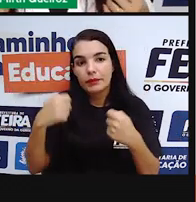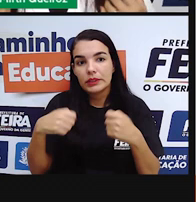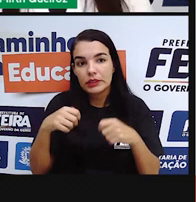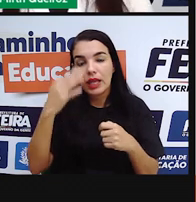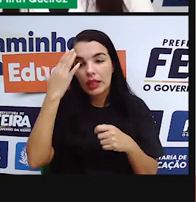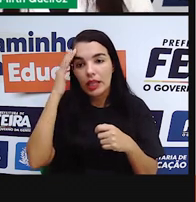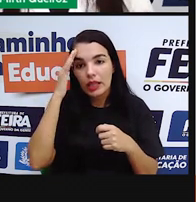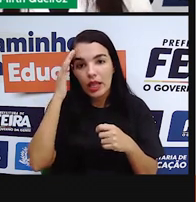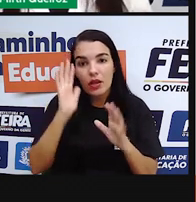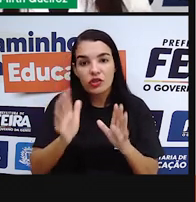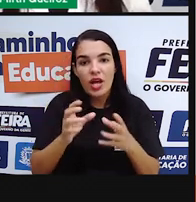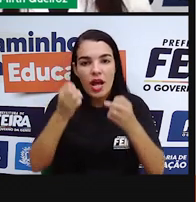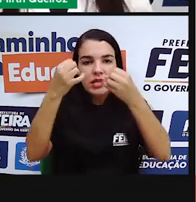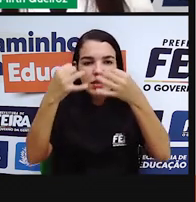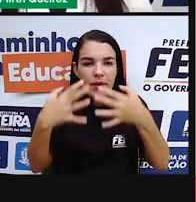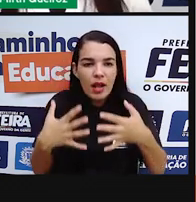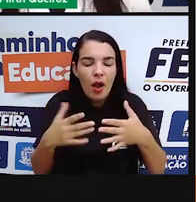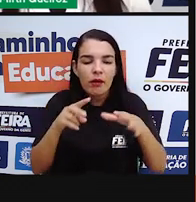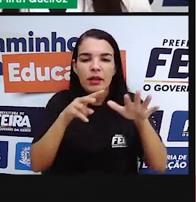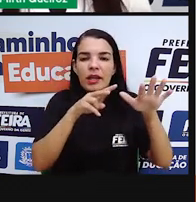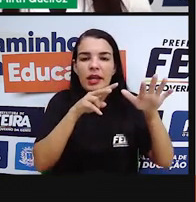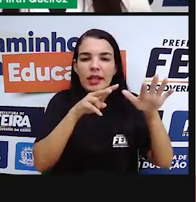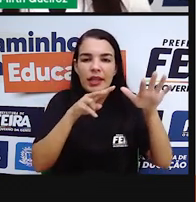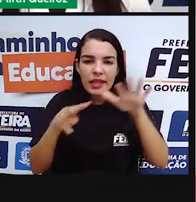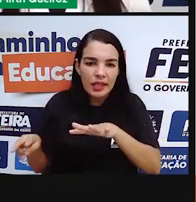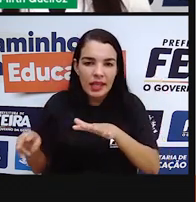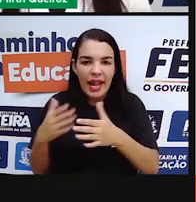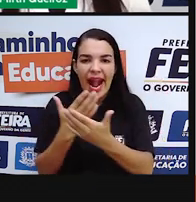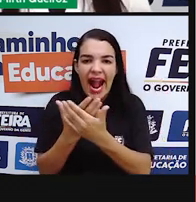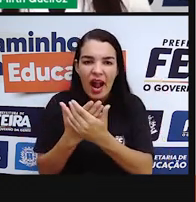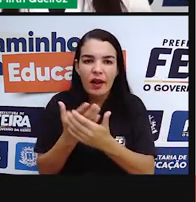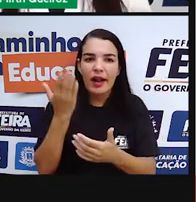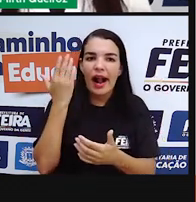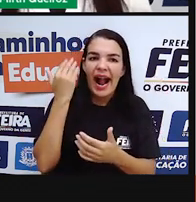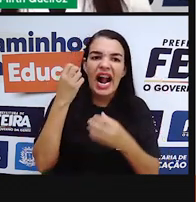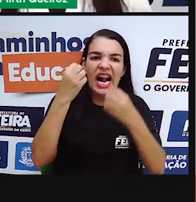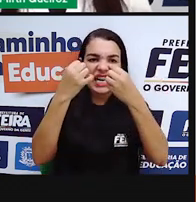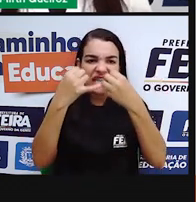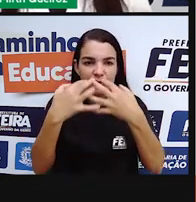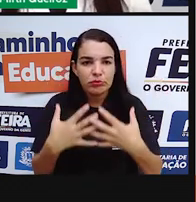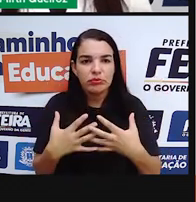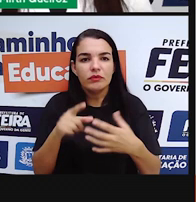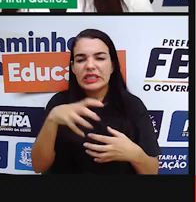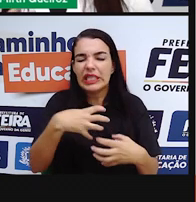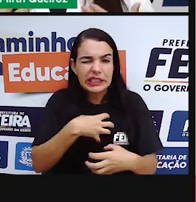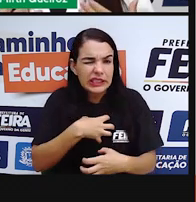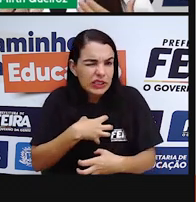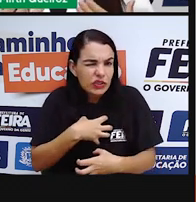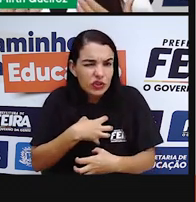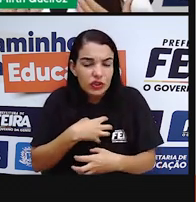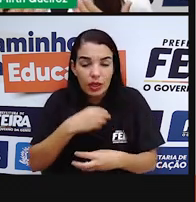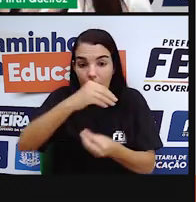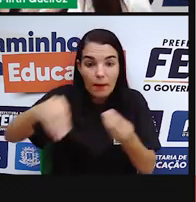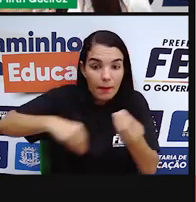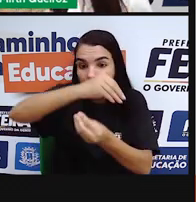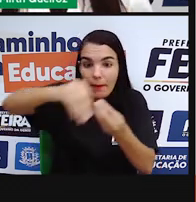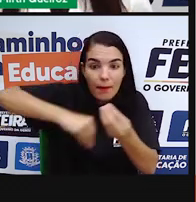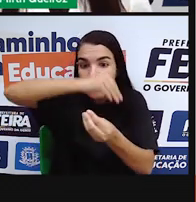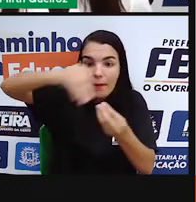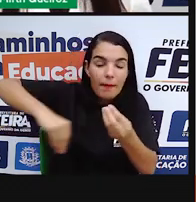trem está em altíssima velocidade. Você não sente que esse trem está em